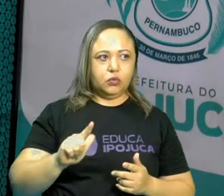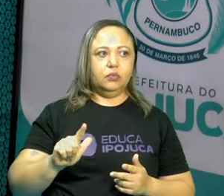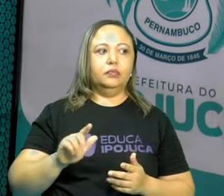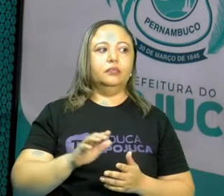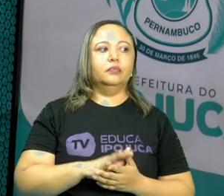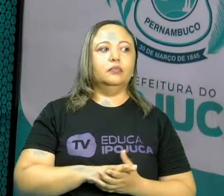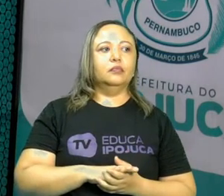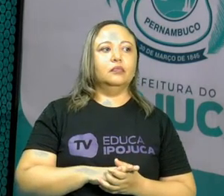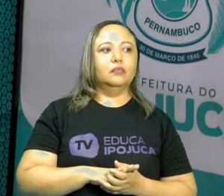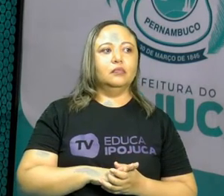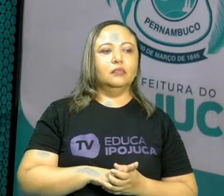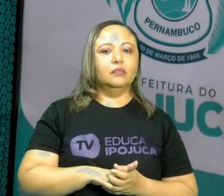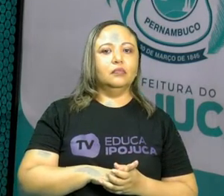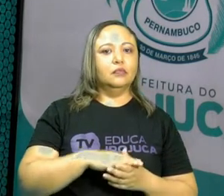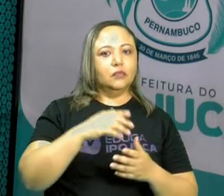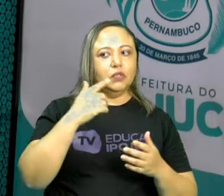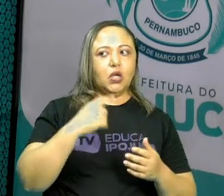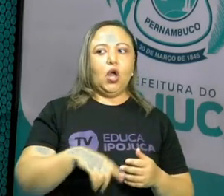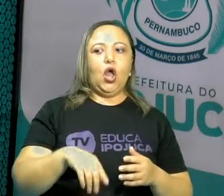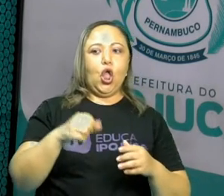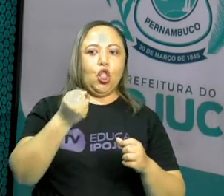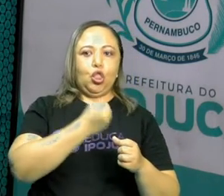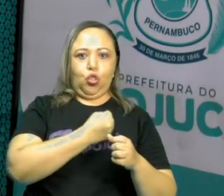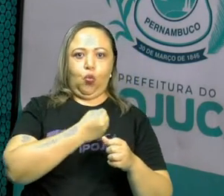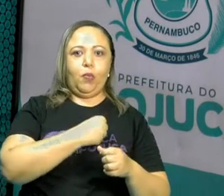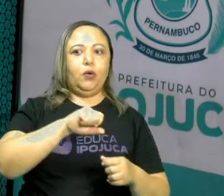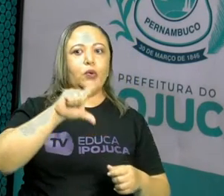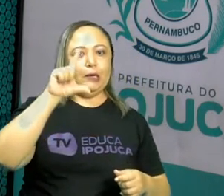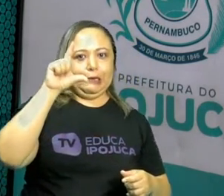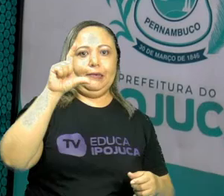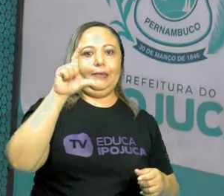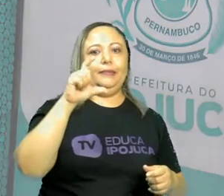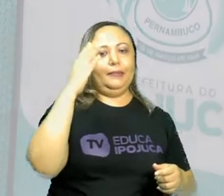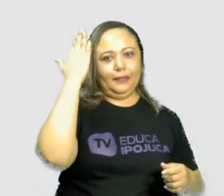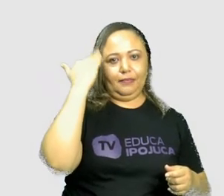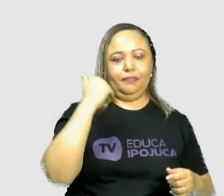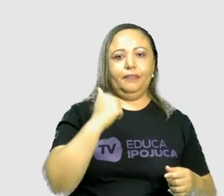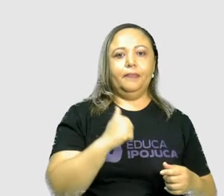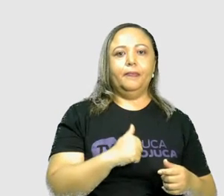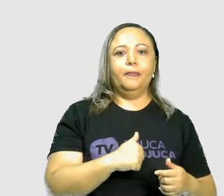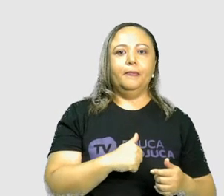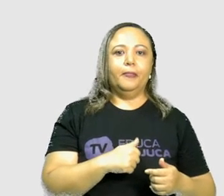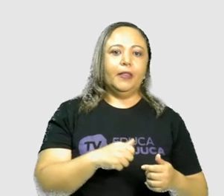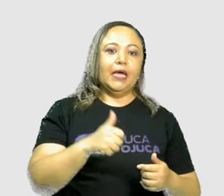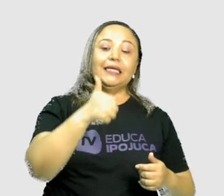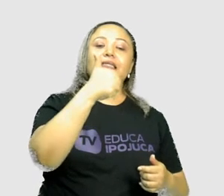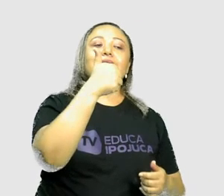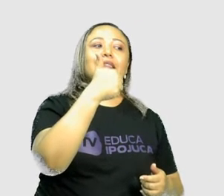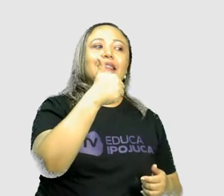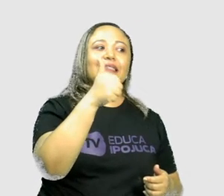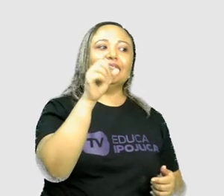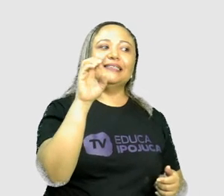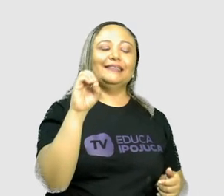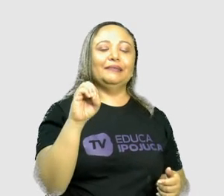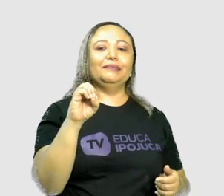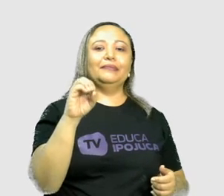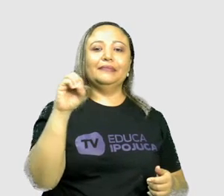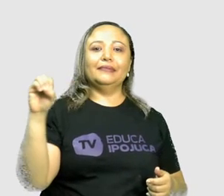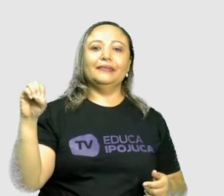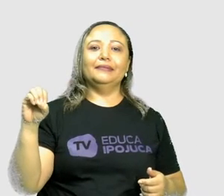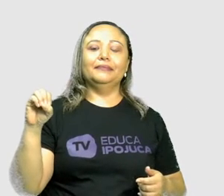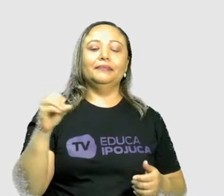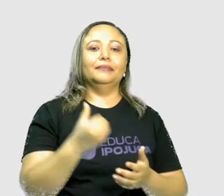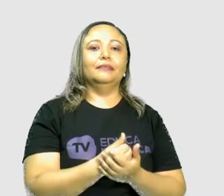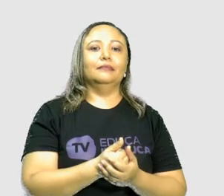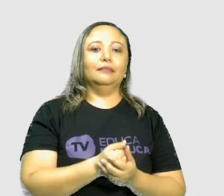Agora eu vou botar um número grande para saber se você está sabendo mesmo. Pergunta. Número 100. Pois é. Número